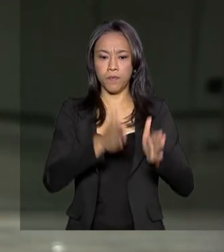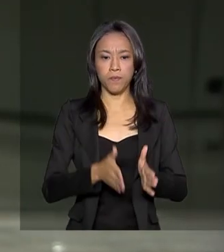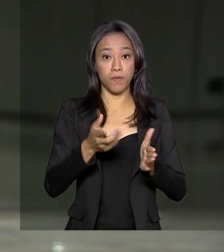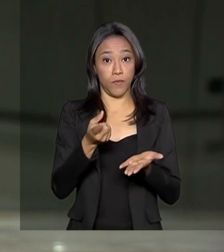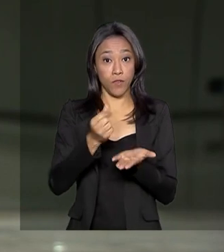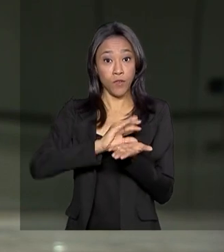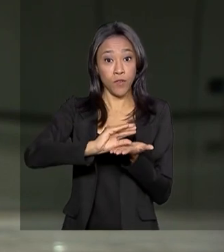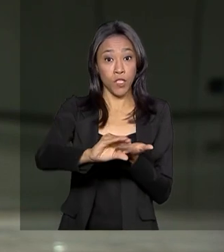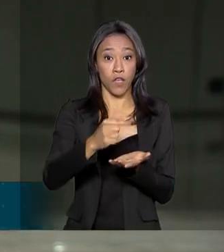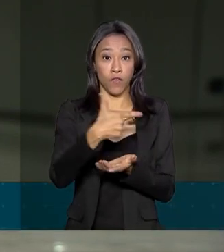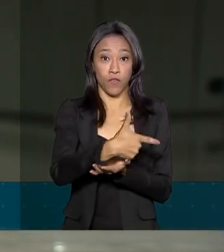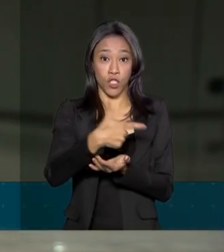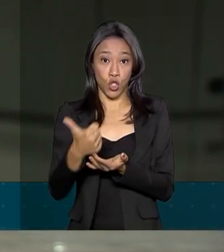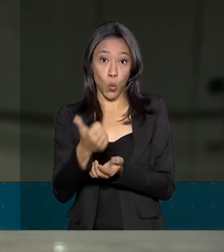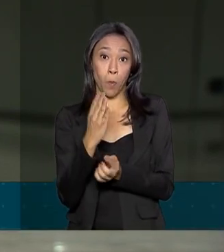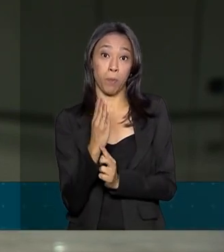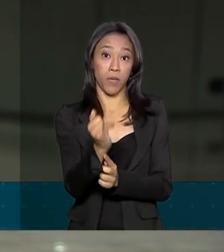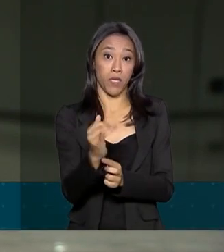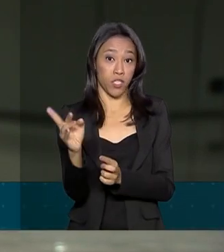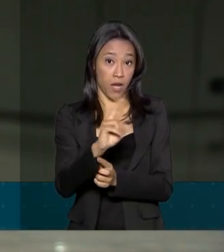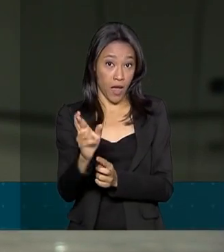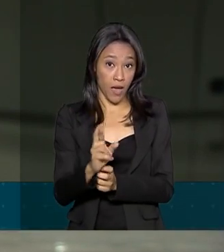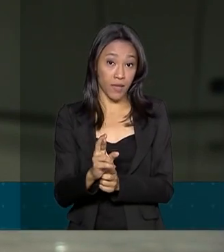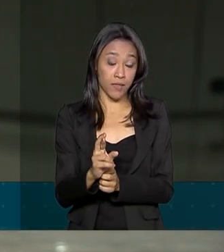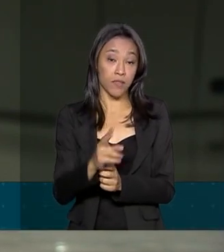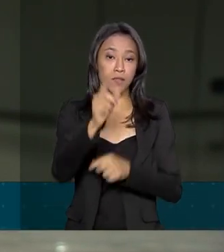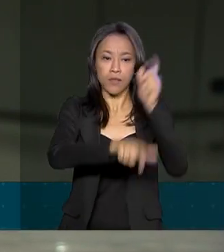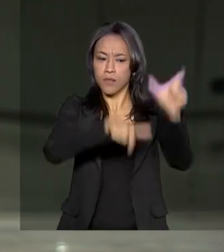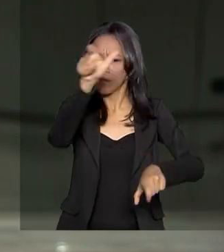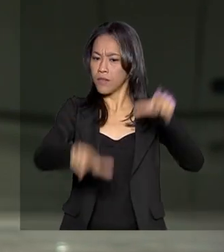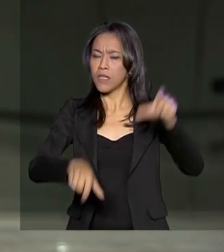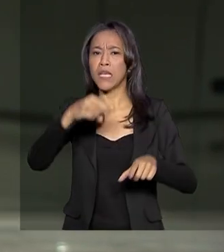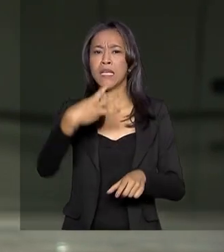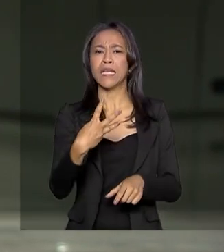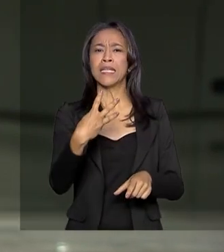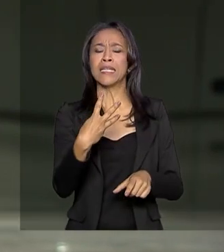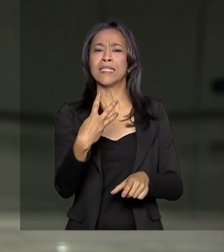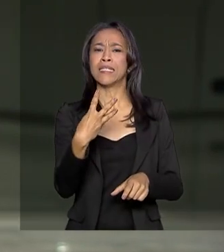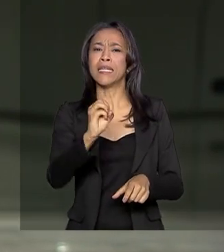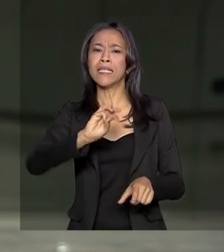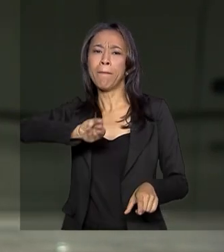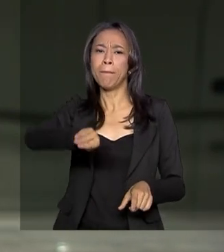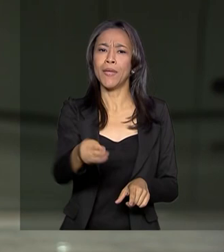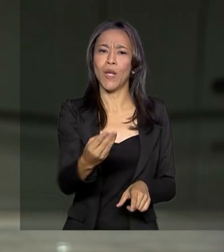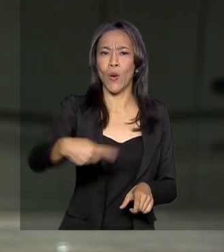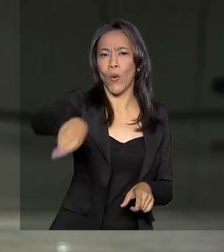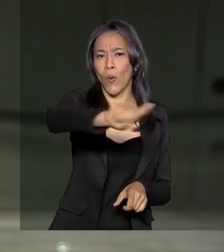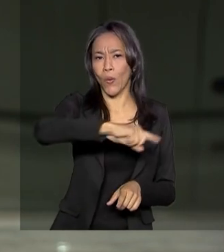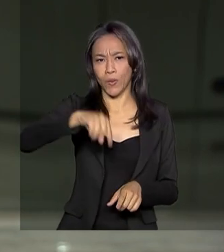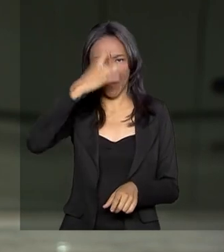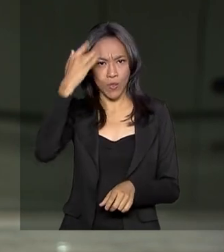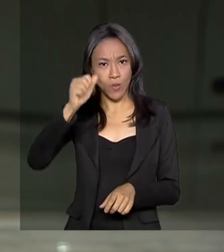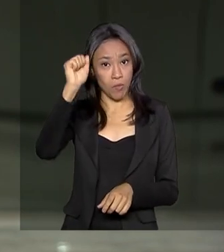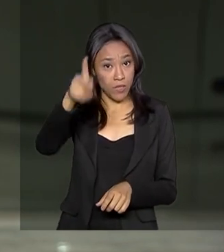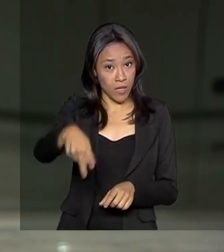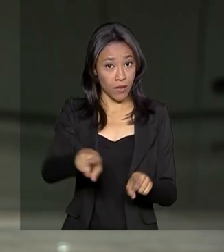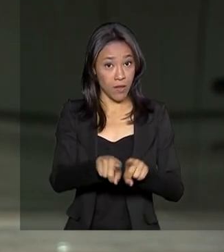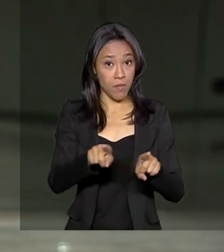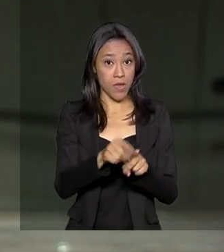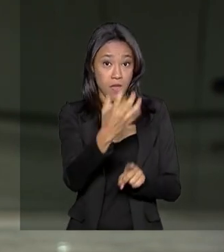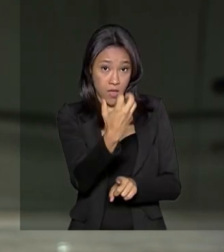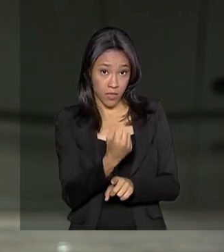bilhões de reais a cerca de 30 milhões de aposentados e pensionistas no final do mês de agosto.